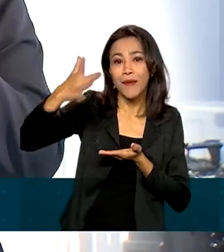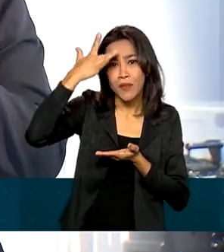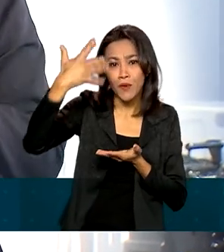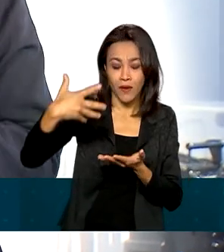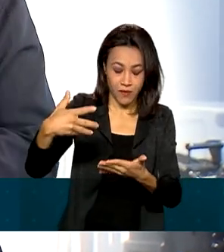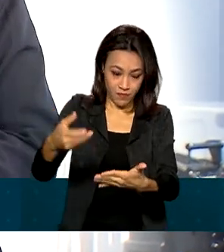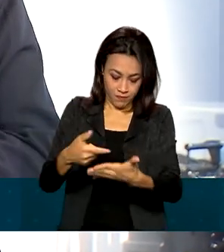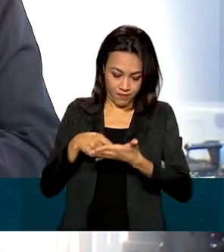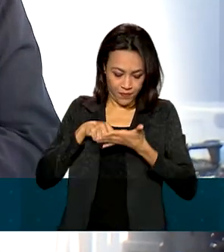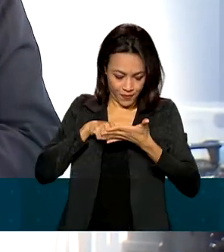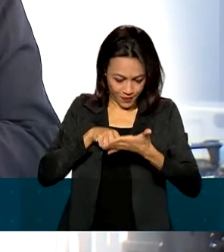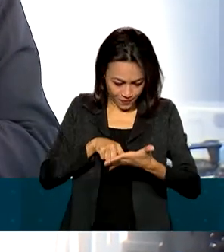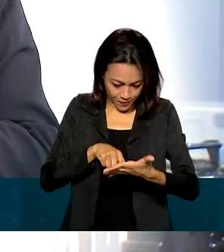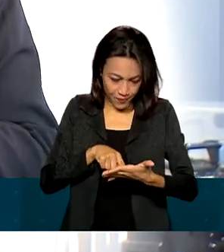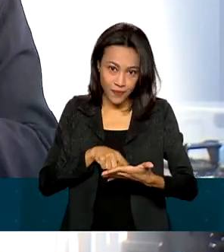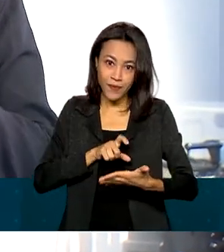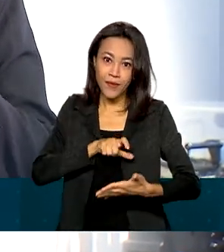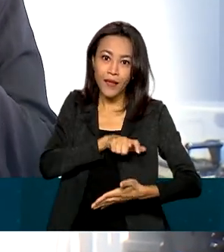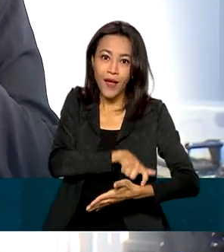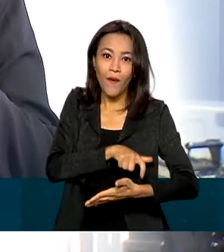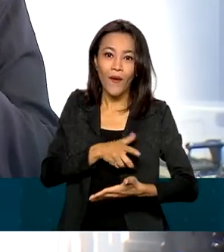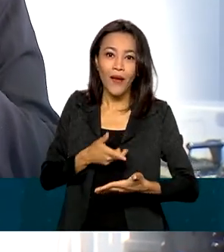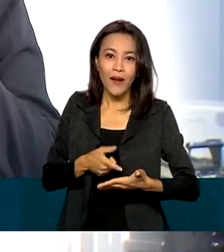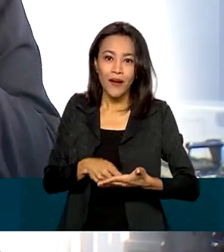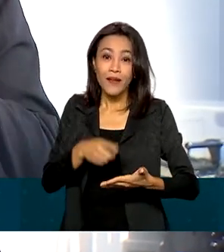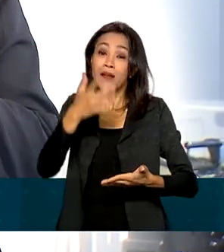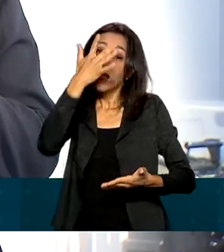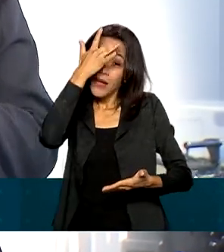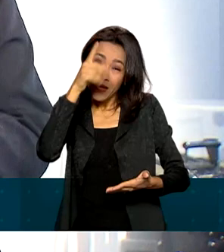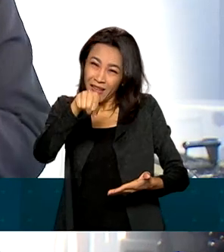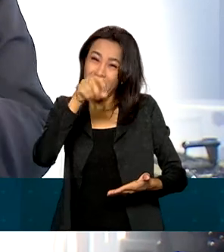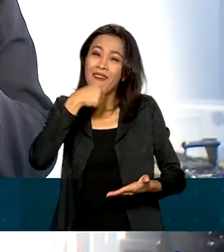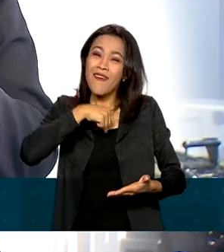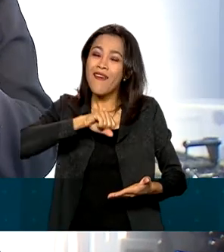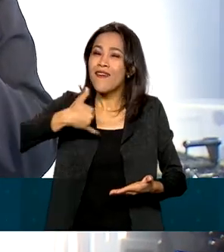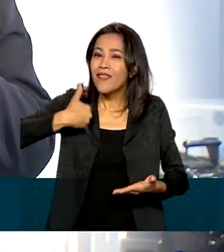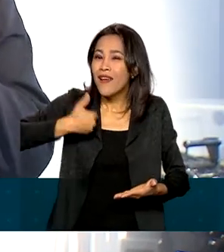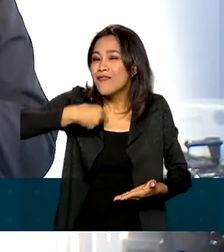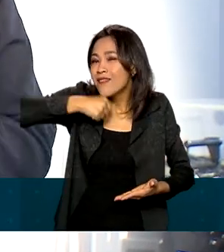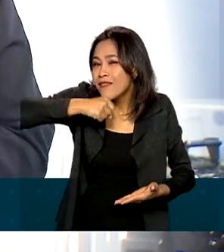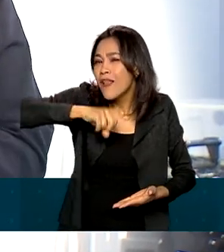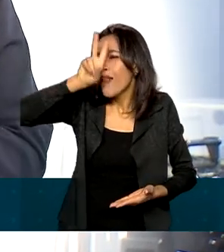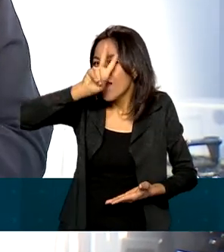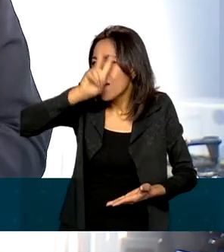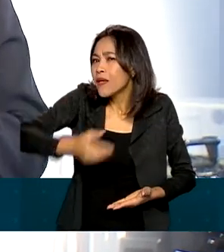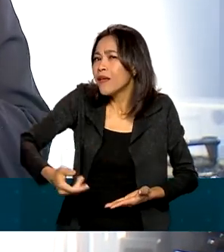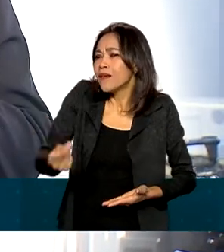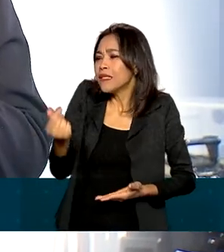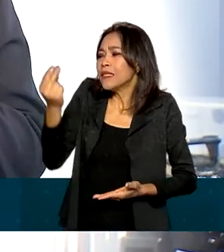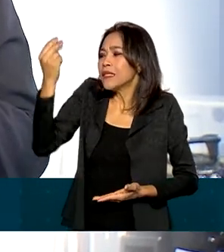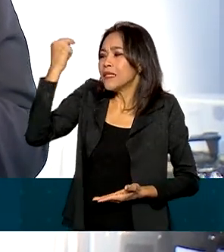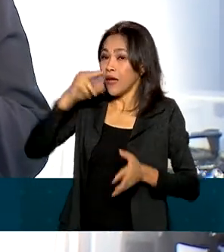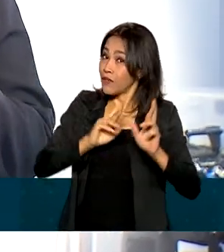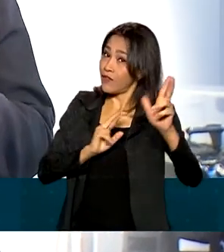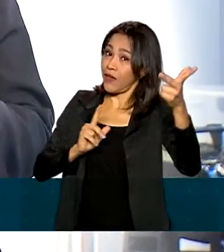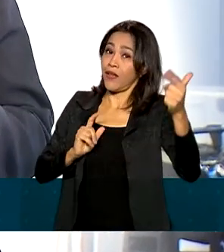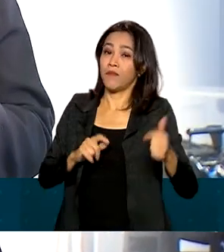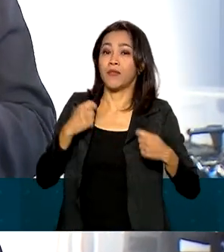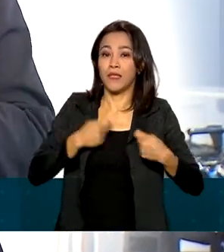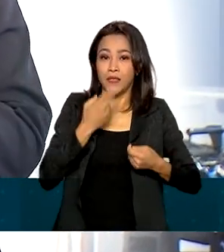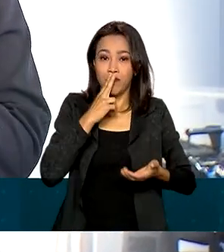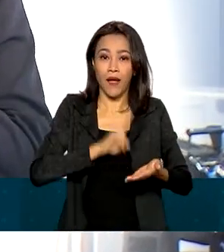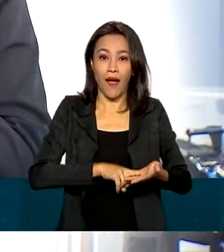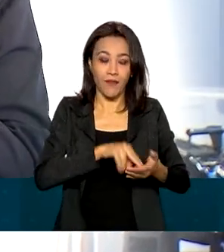recebe instantaneamente. Mas quem é um pouquinho mais velho vai se lembrar que há alguns anos isso era bem diferente. Era preciso escrever